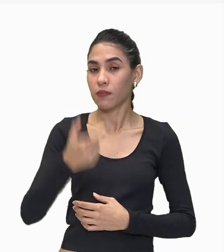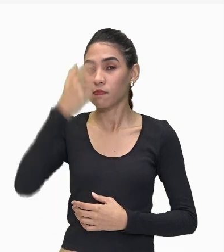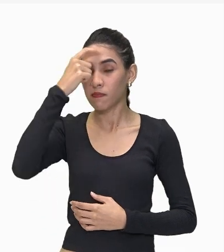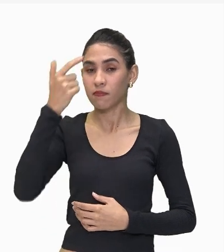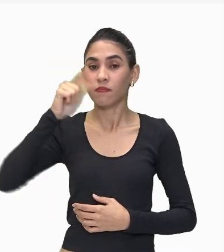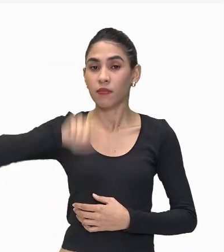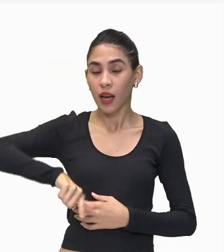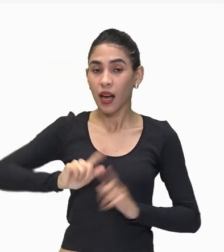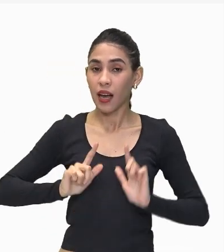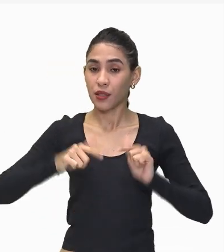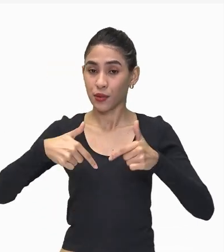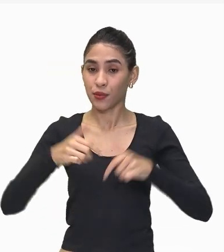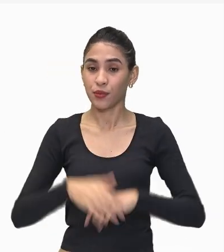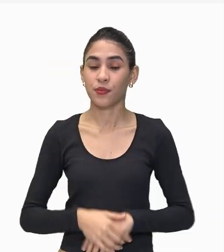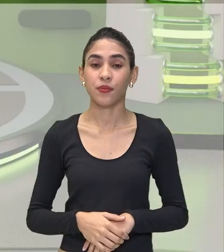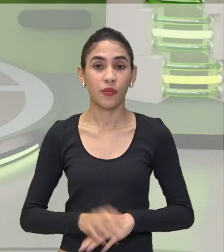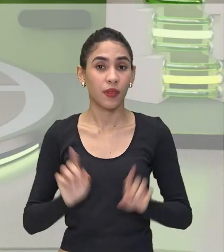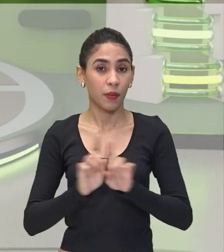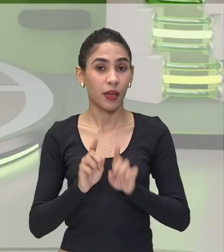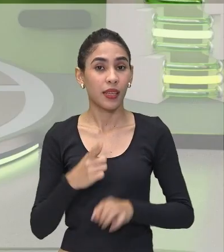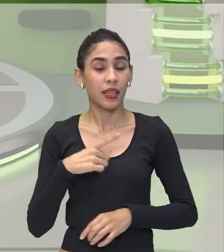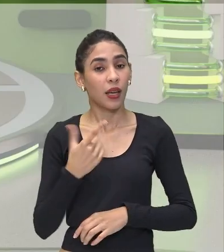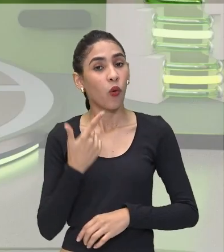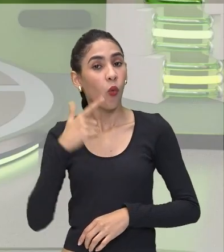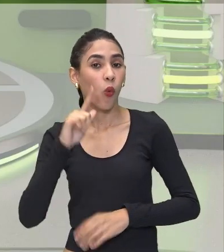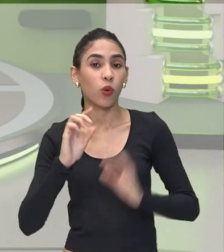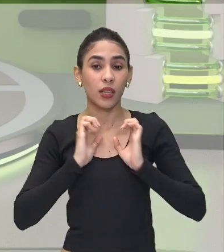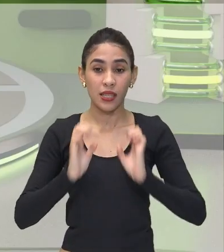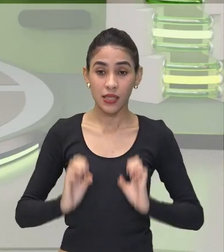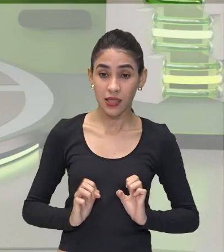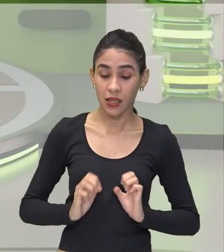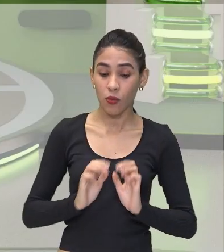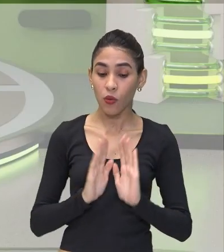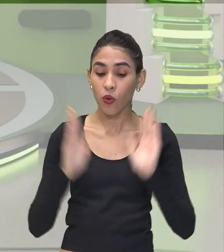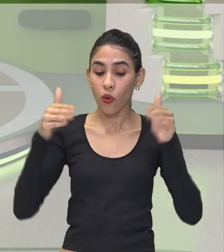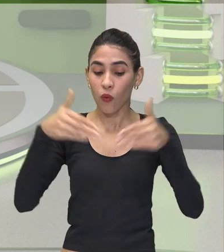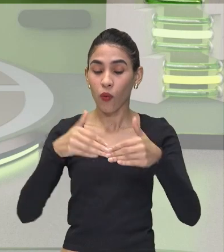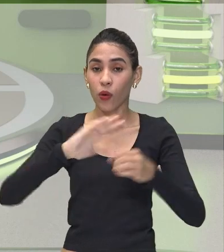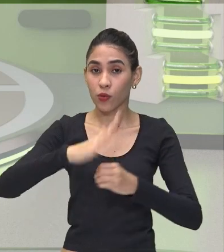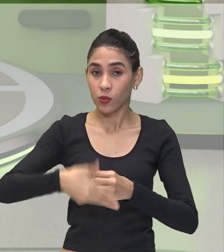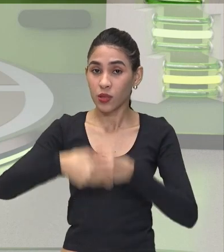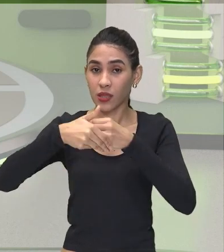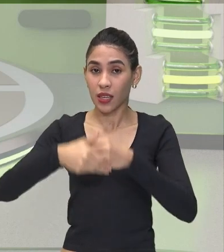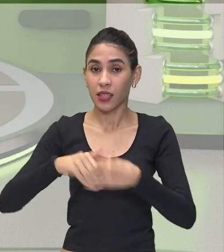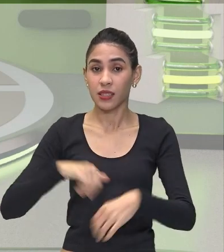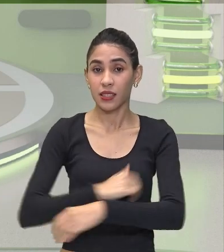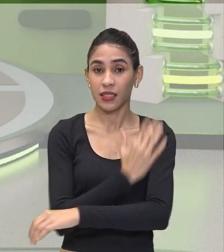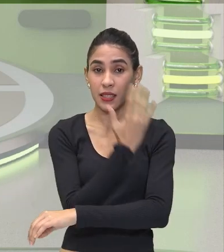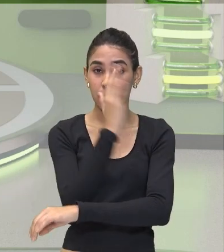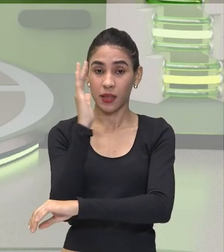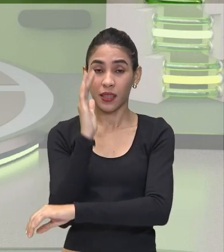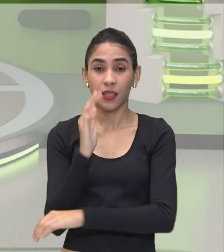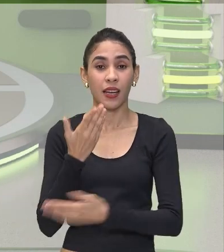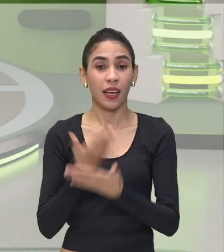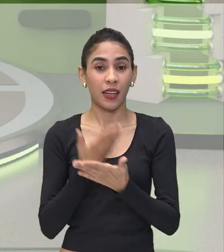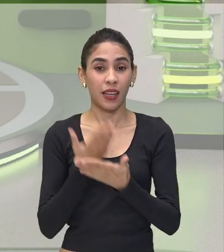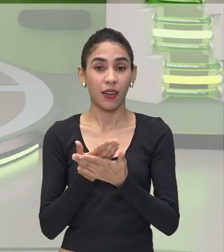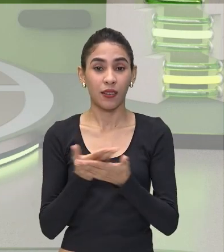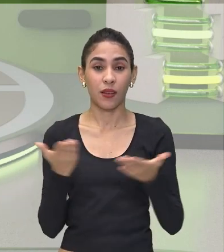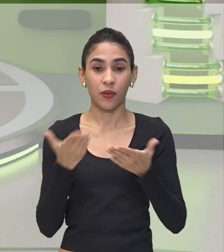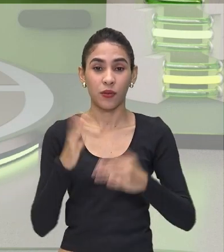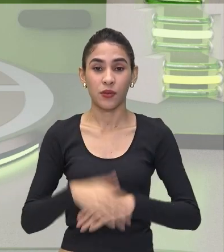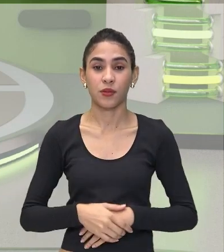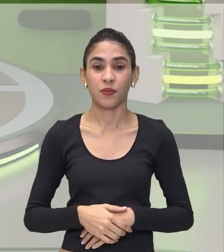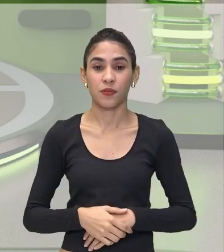Nessas atitudes E ter outras Atitudes Voltadas Ali para Sustentabilidade Ambiental Tá bom Então Essa foi A nossa